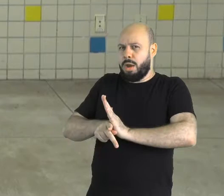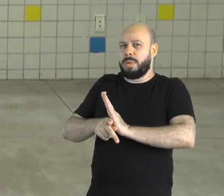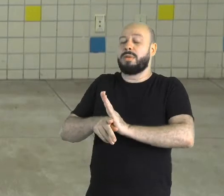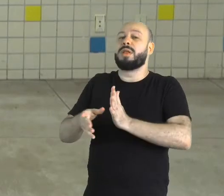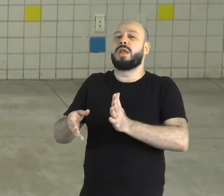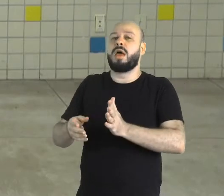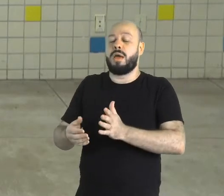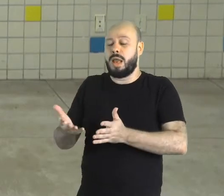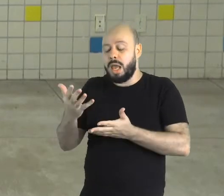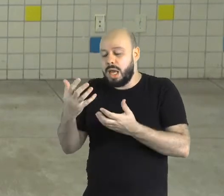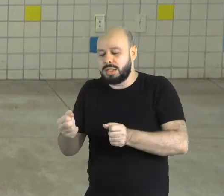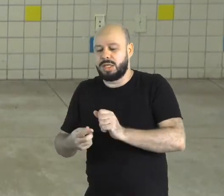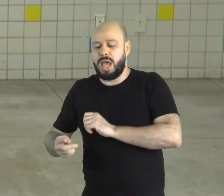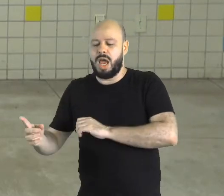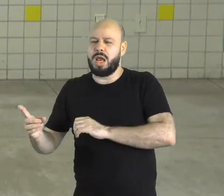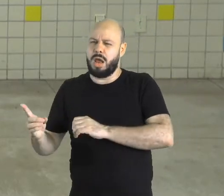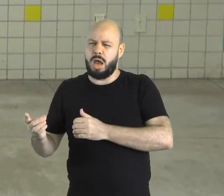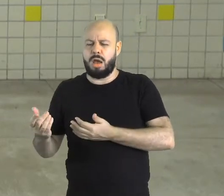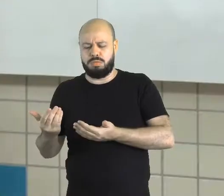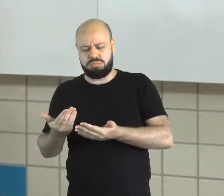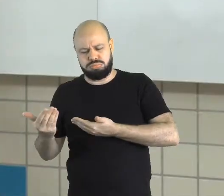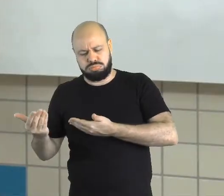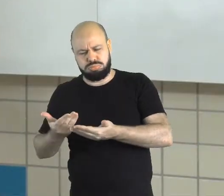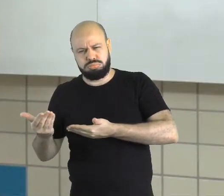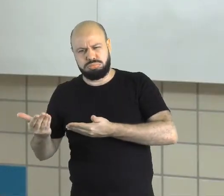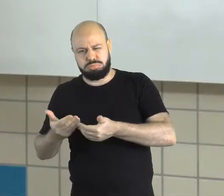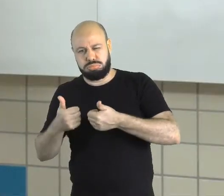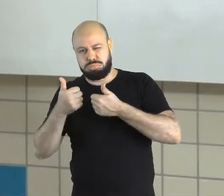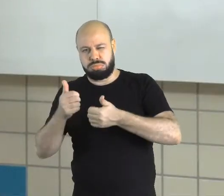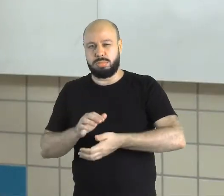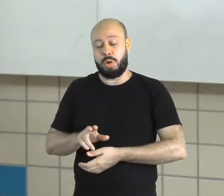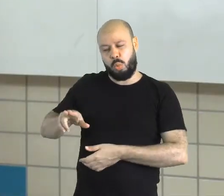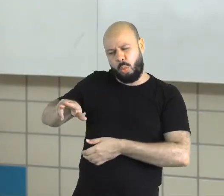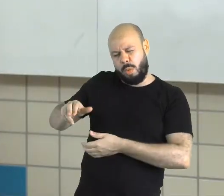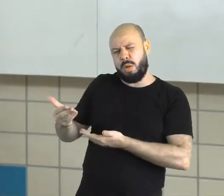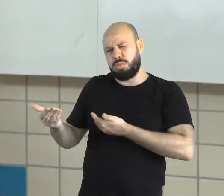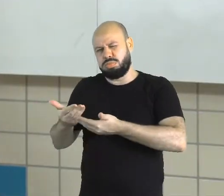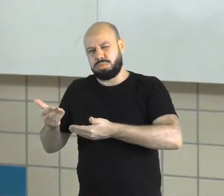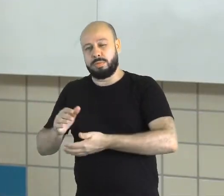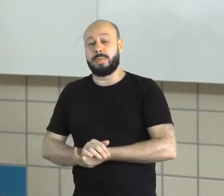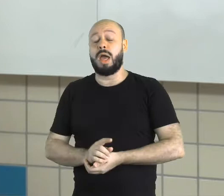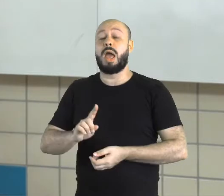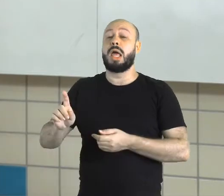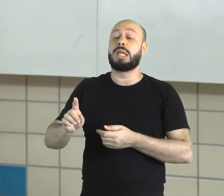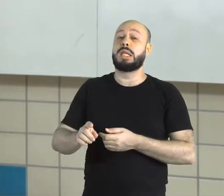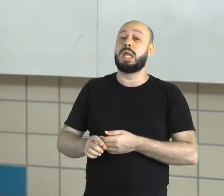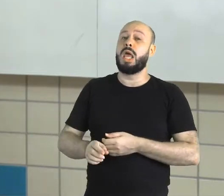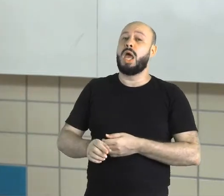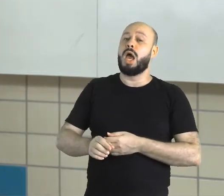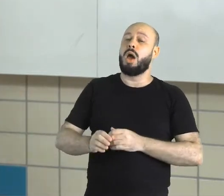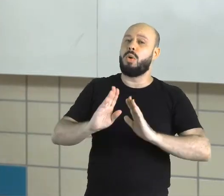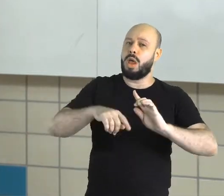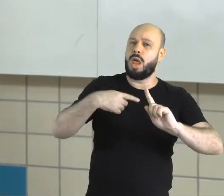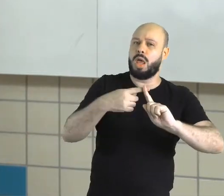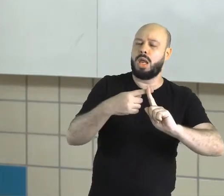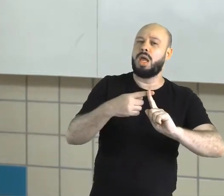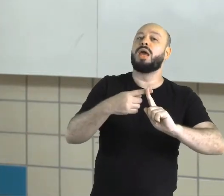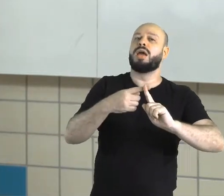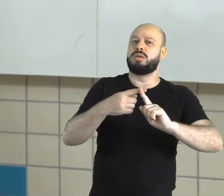índio como irmão. Então, a igreja católica vai começar a proibir a escravização indígena.